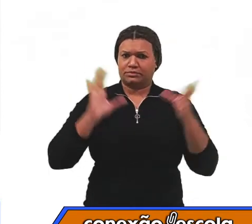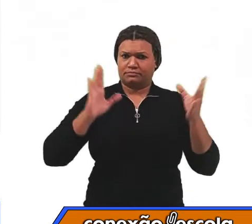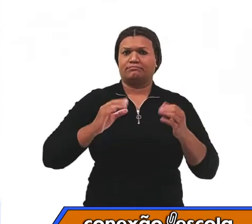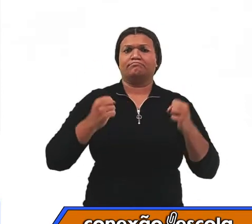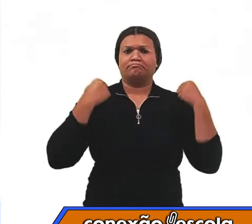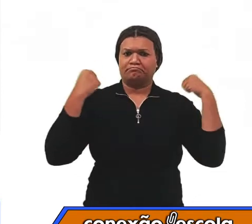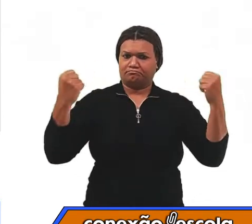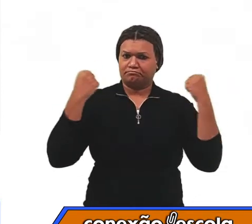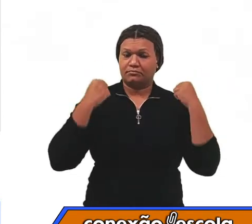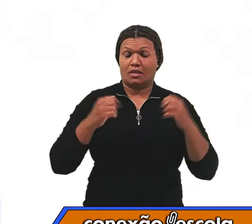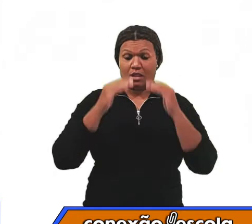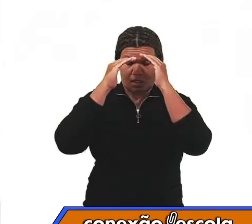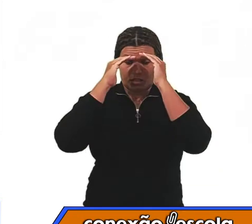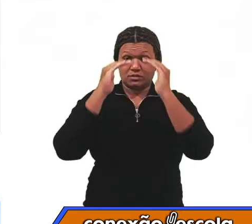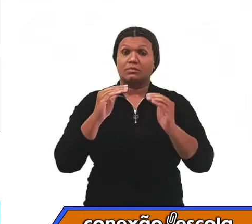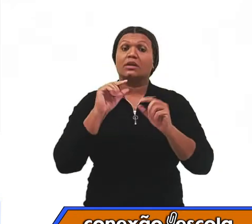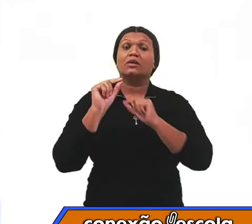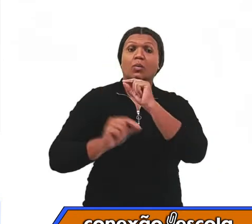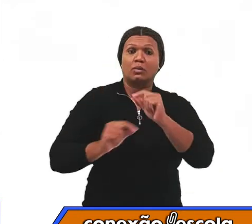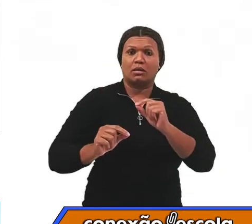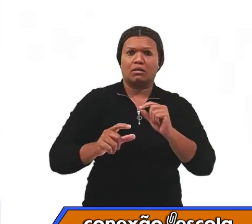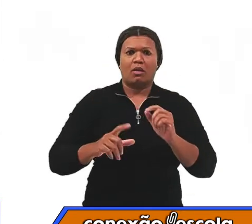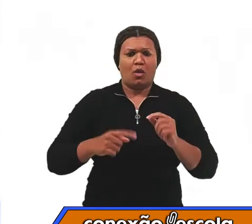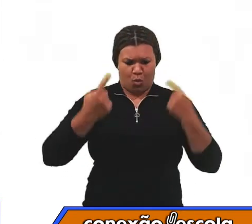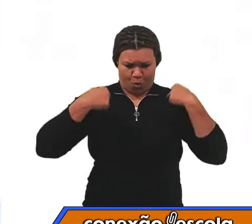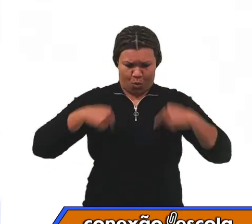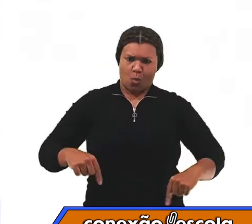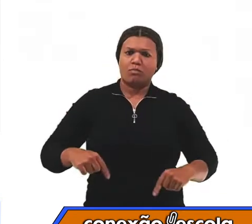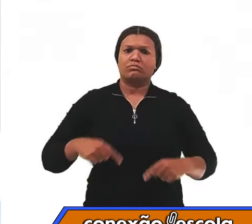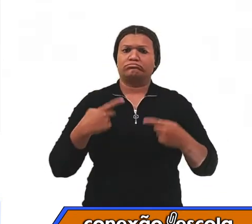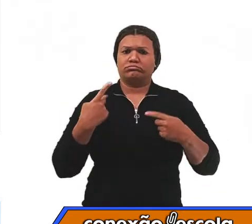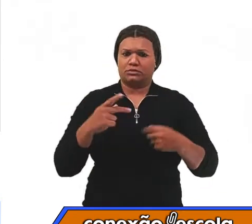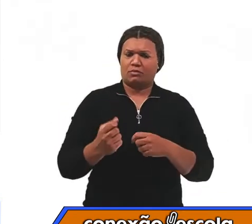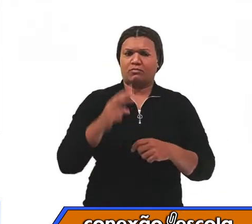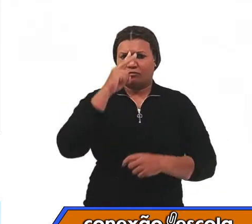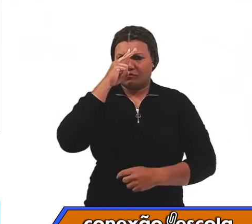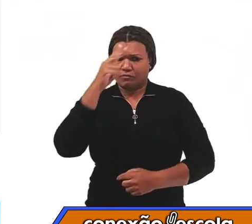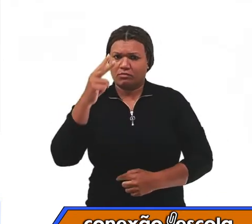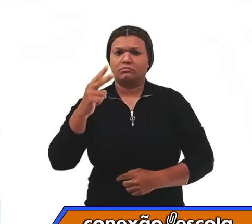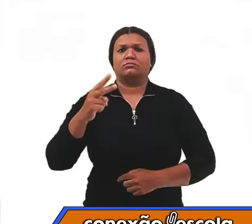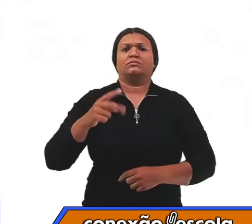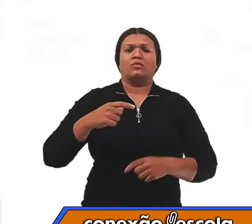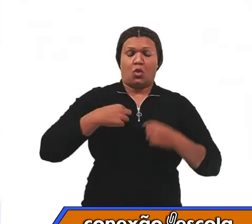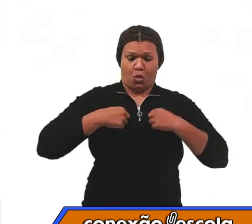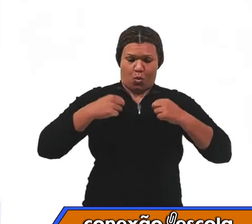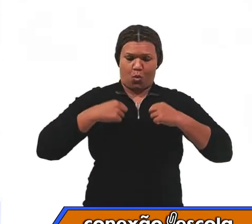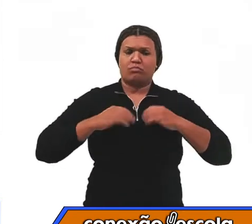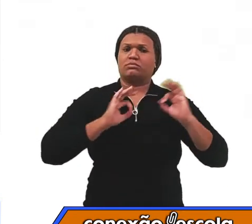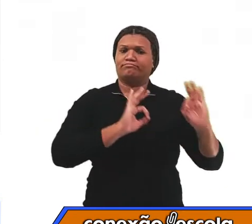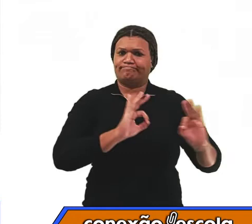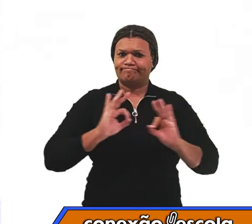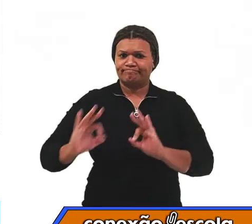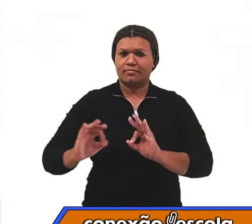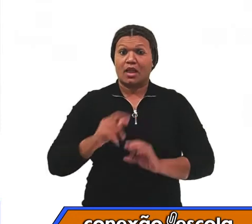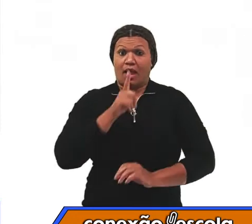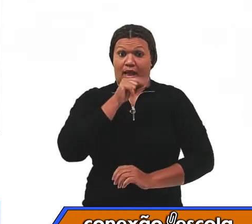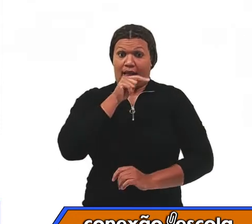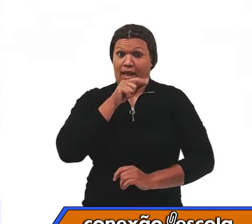Respeite seus limites de velocidade, força e resistência. Use roupas adequadas e beba água.